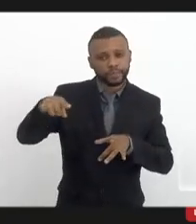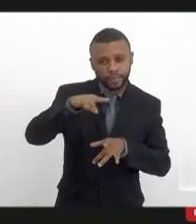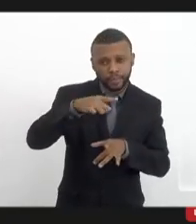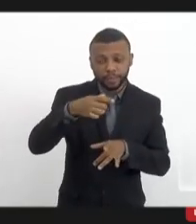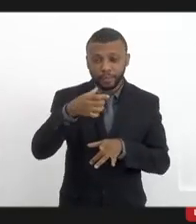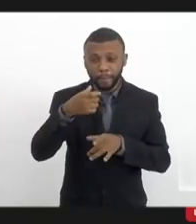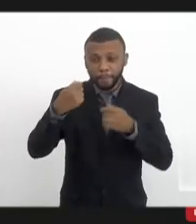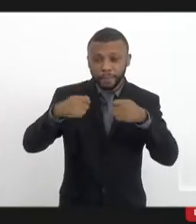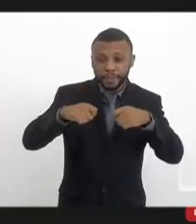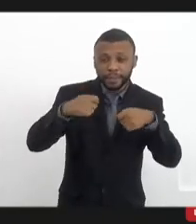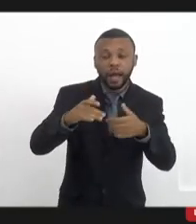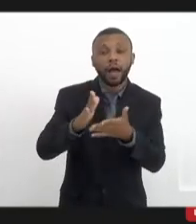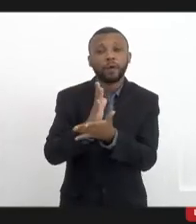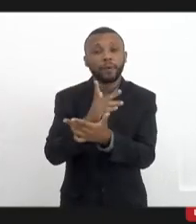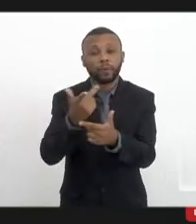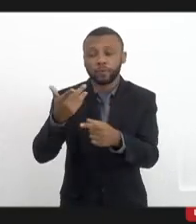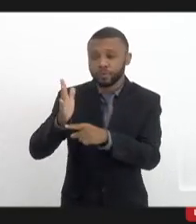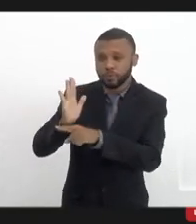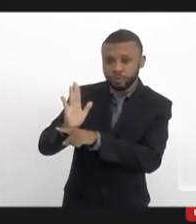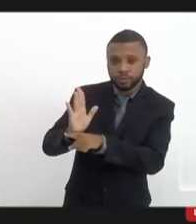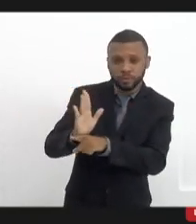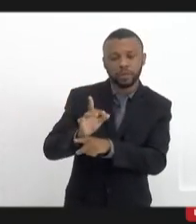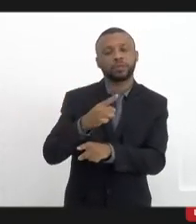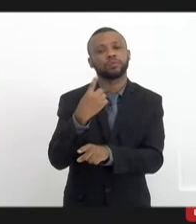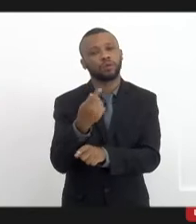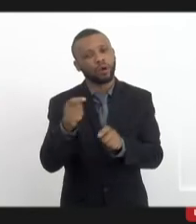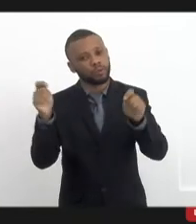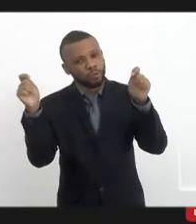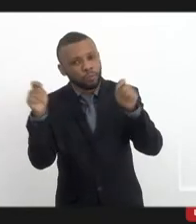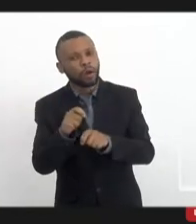vocês precisarem para a gente poder